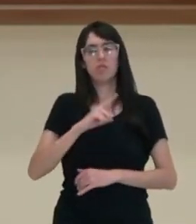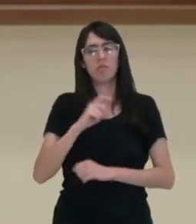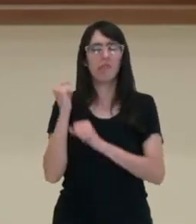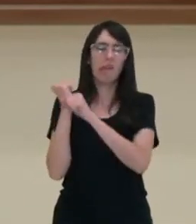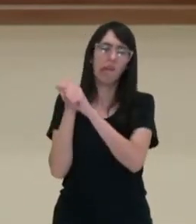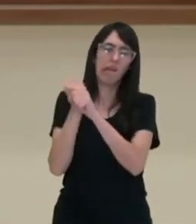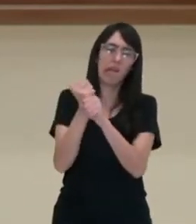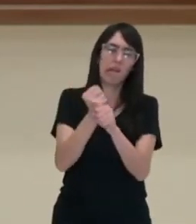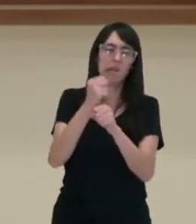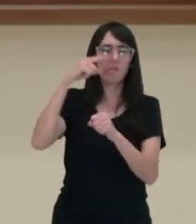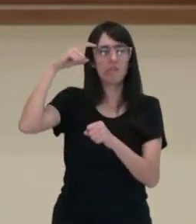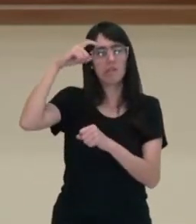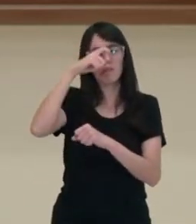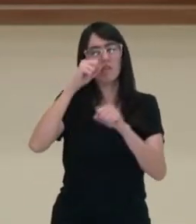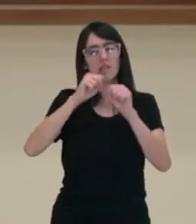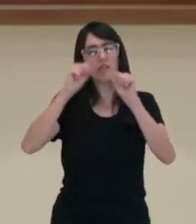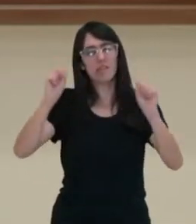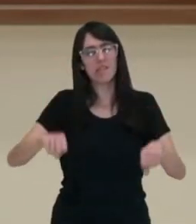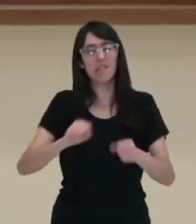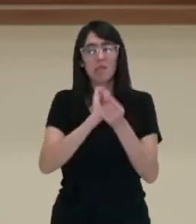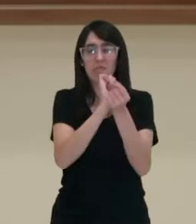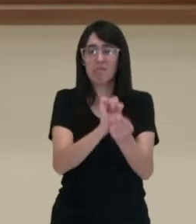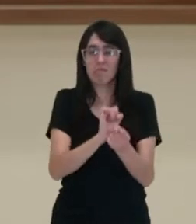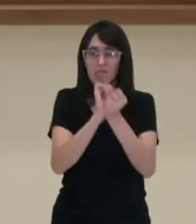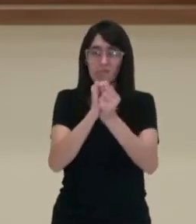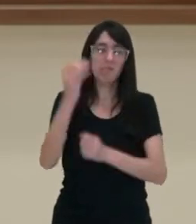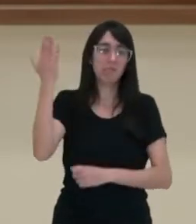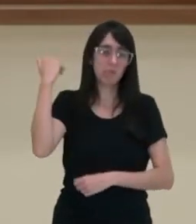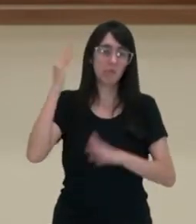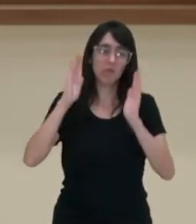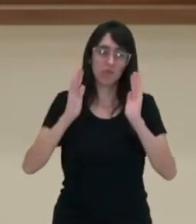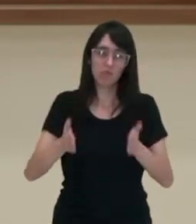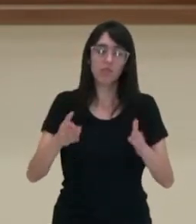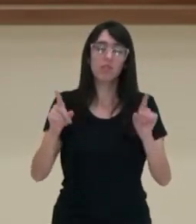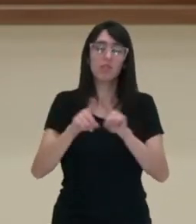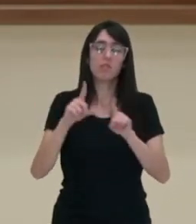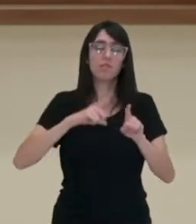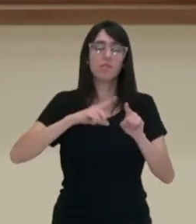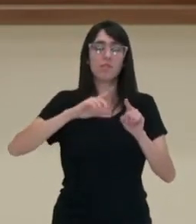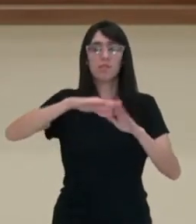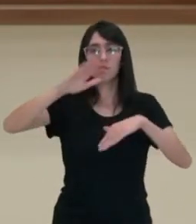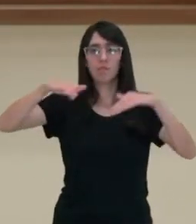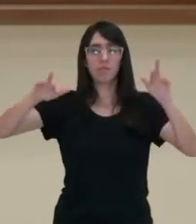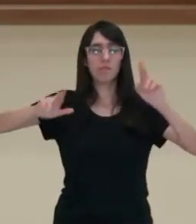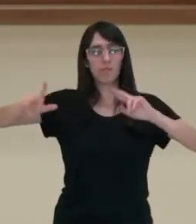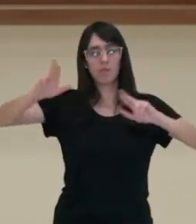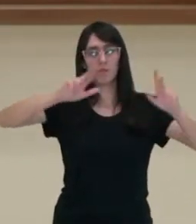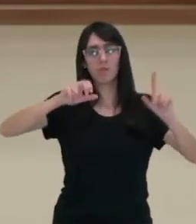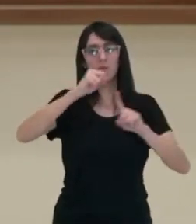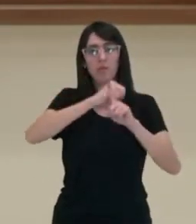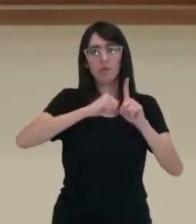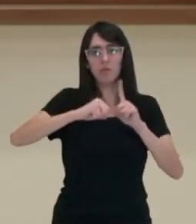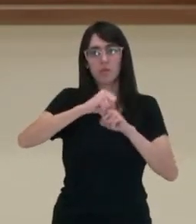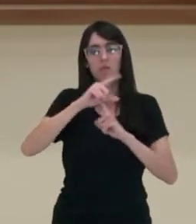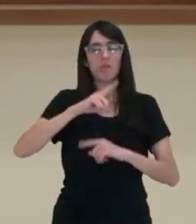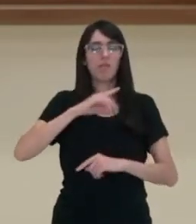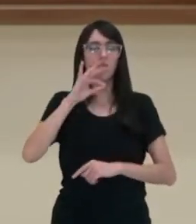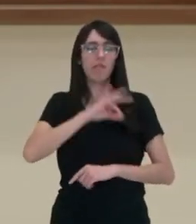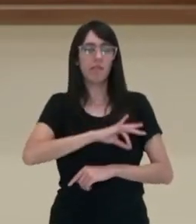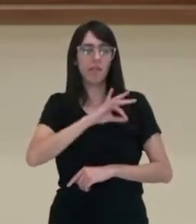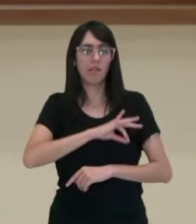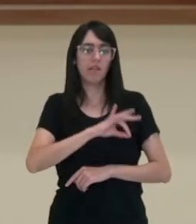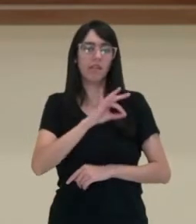anos de sistema escravocrata e que produziu as suas desigualdades sociais, sejam elas de renda,